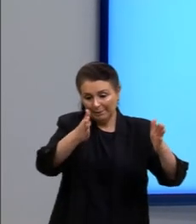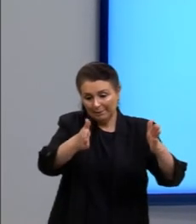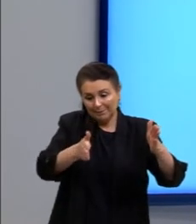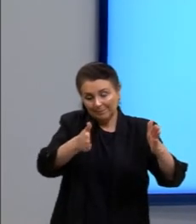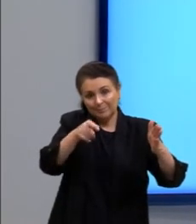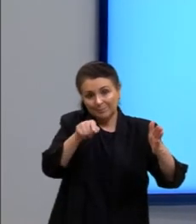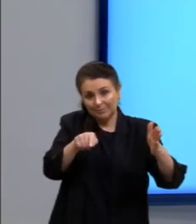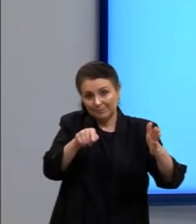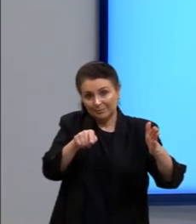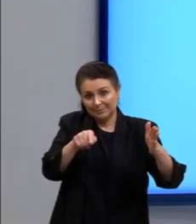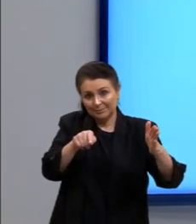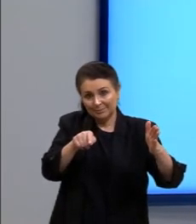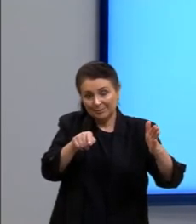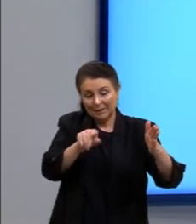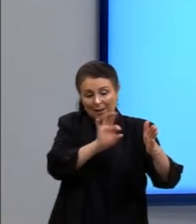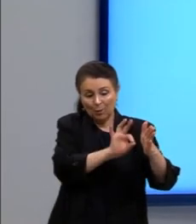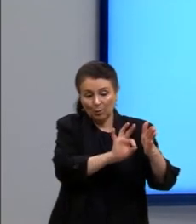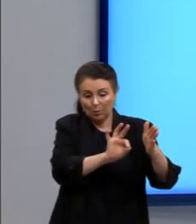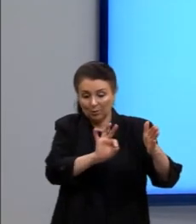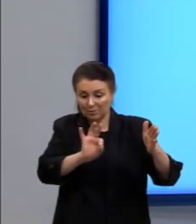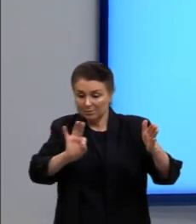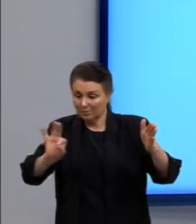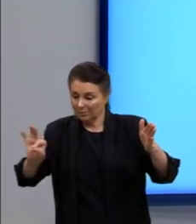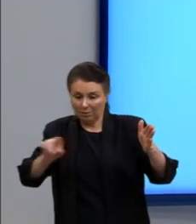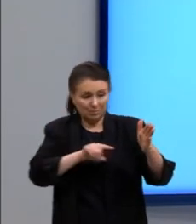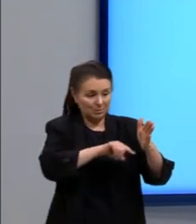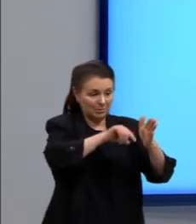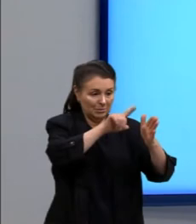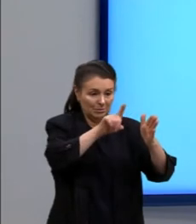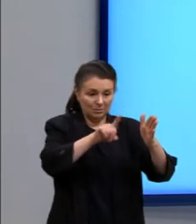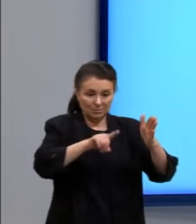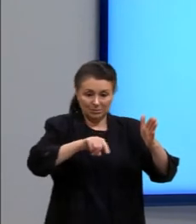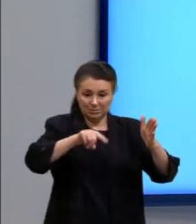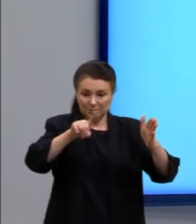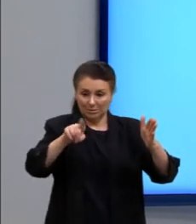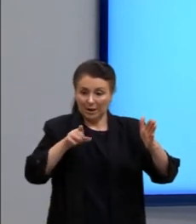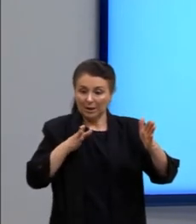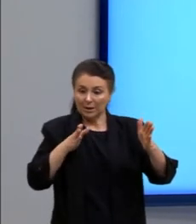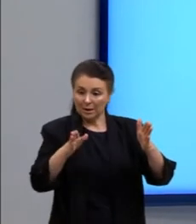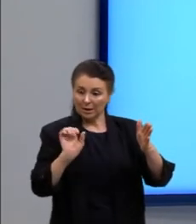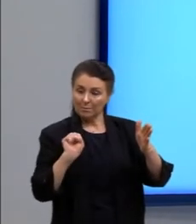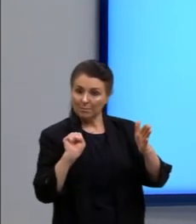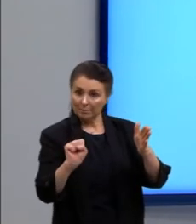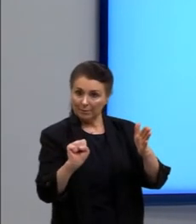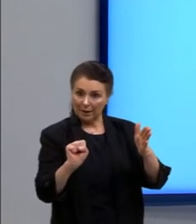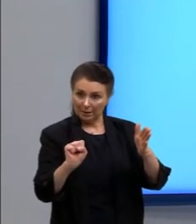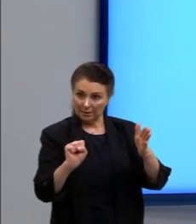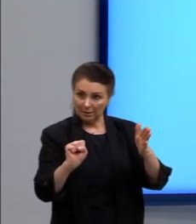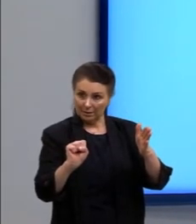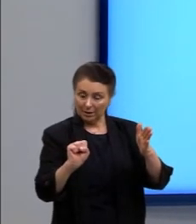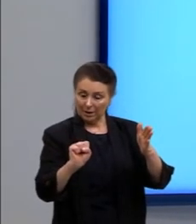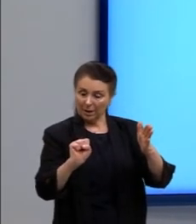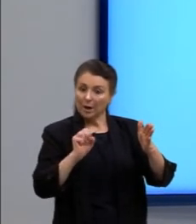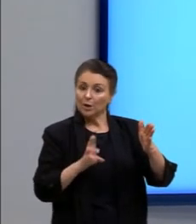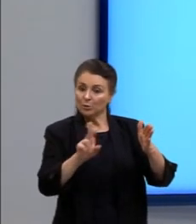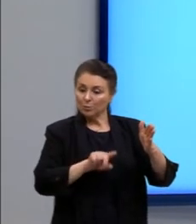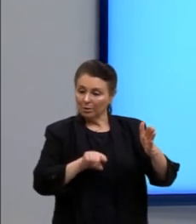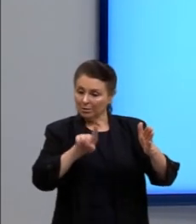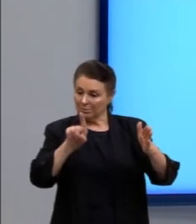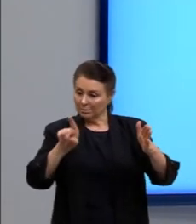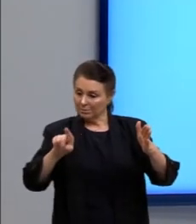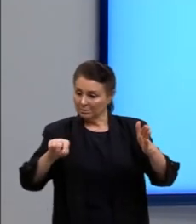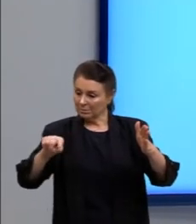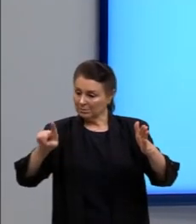horizontal. Ela tem uma quebra aqui nesse filtro e vai passar, então, somente em uma das direções. Não